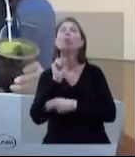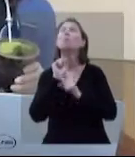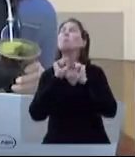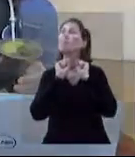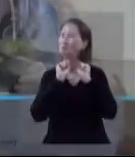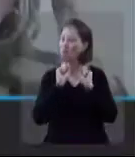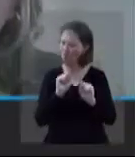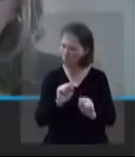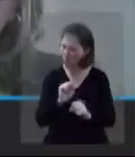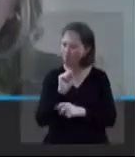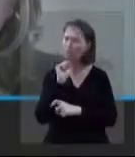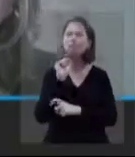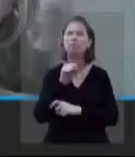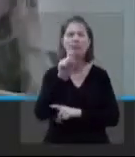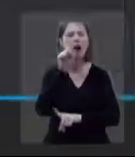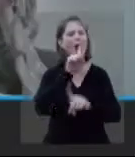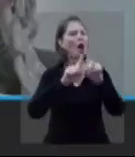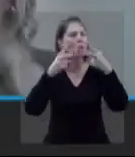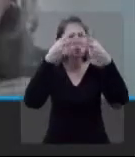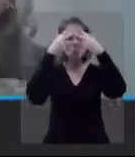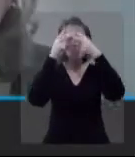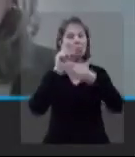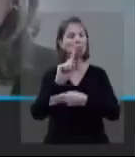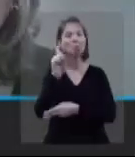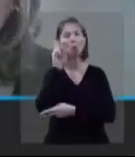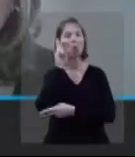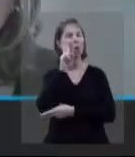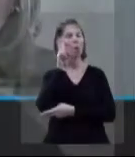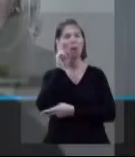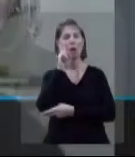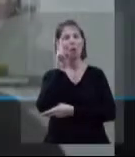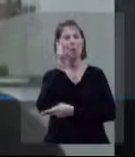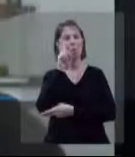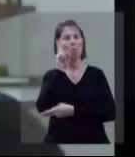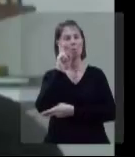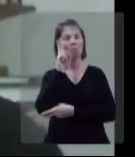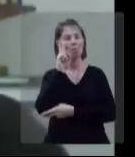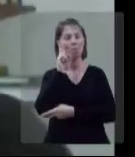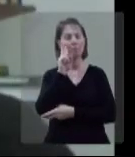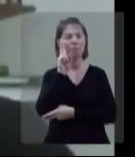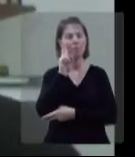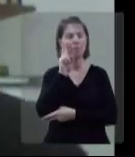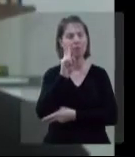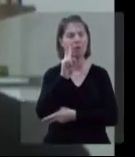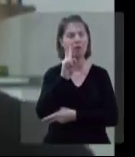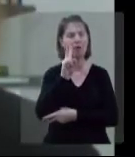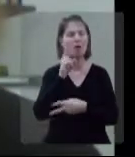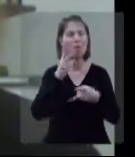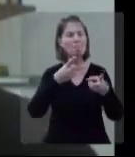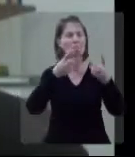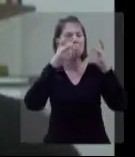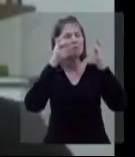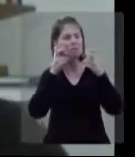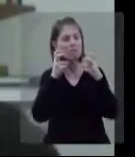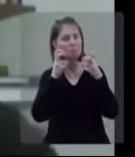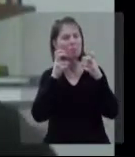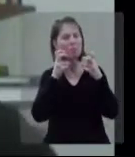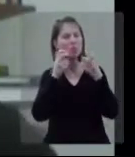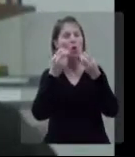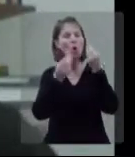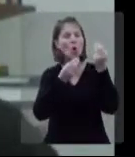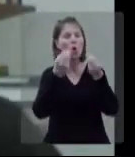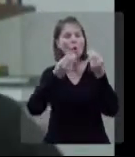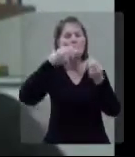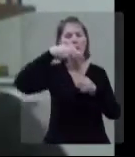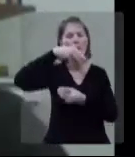pode ter traumas que nós não lembramos. Justo. Tem traumas que nós não lembramos. E aí, quando